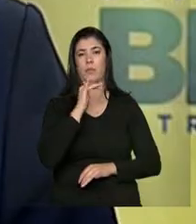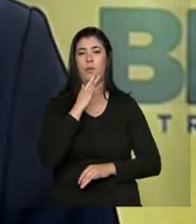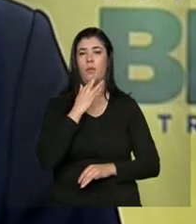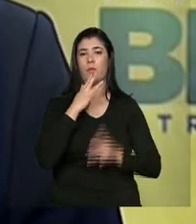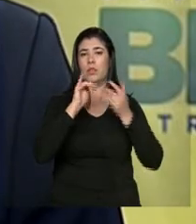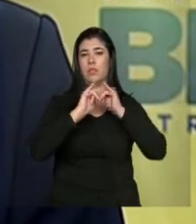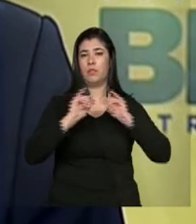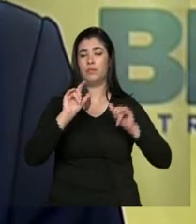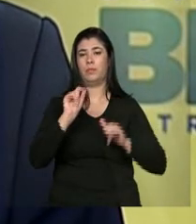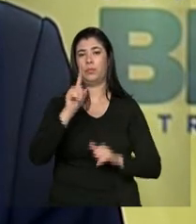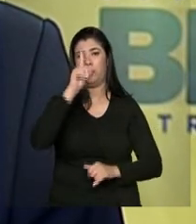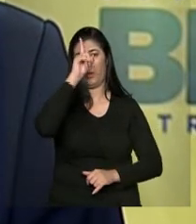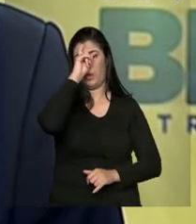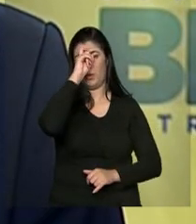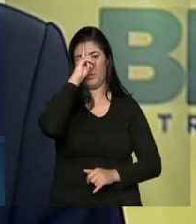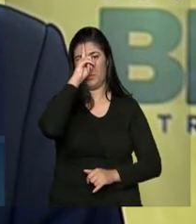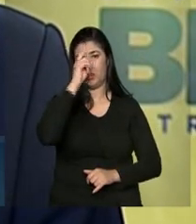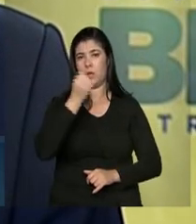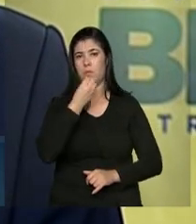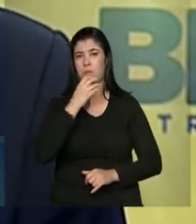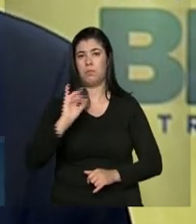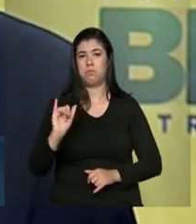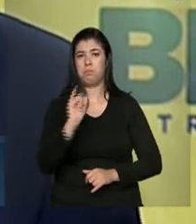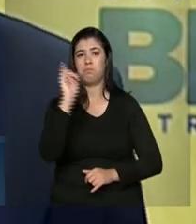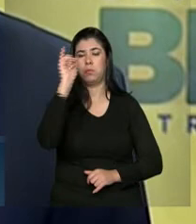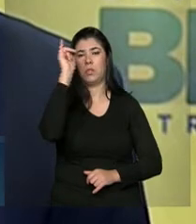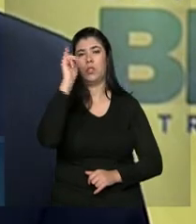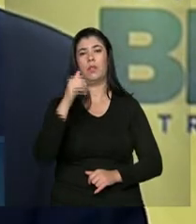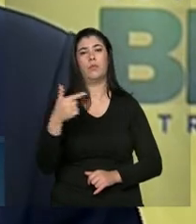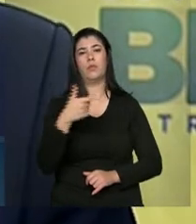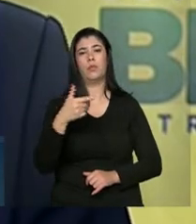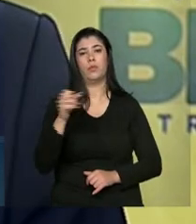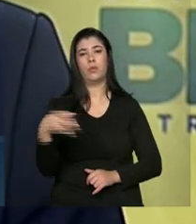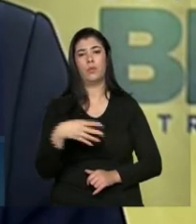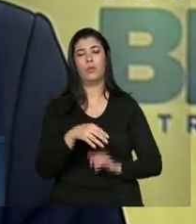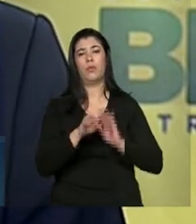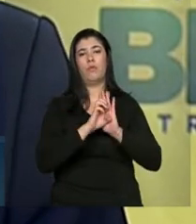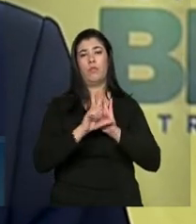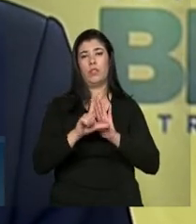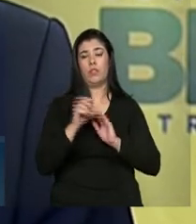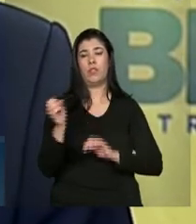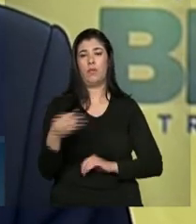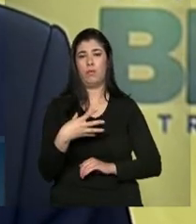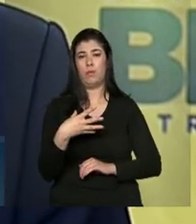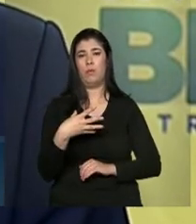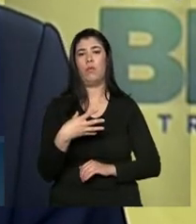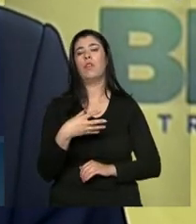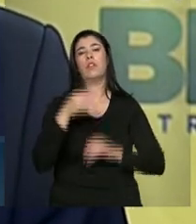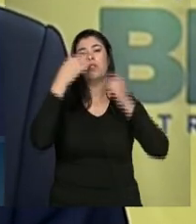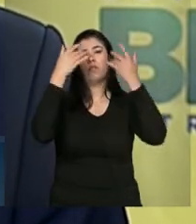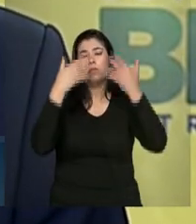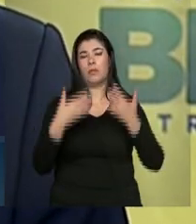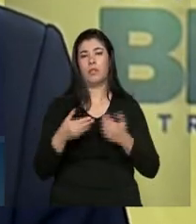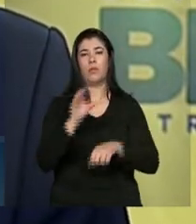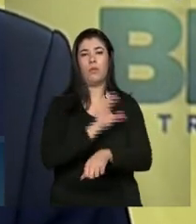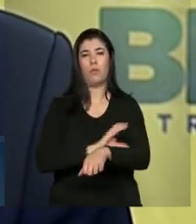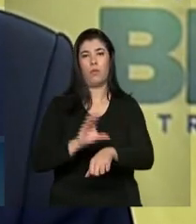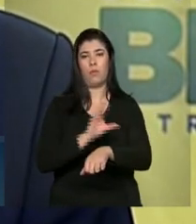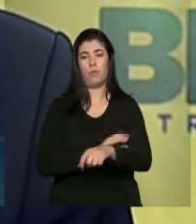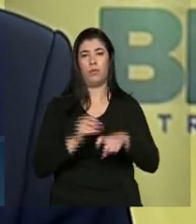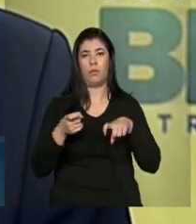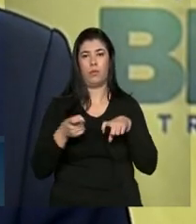um hospital de excelência, segundo um outro edital que a secretária Marta apontou antes, teve seu curso de